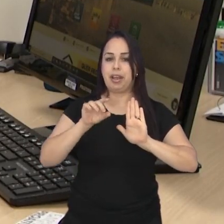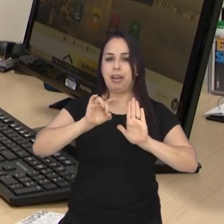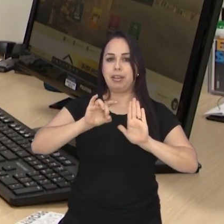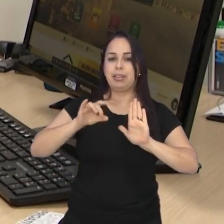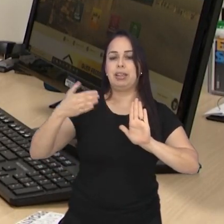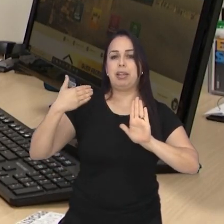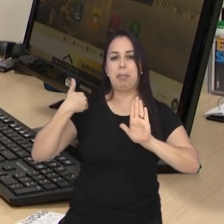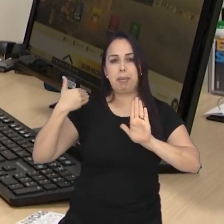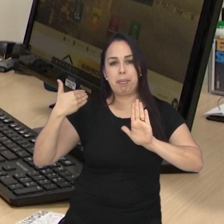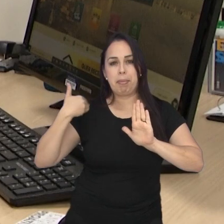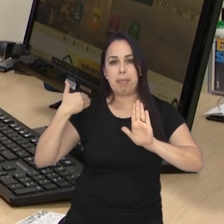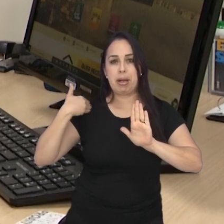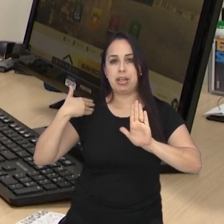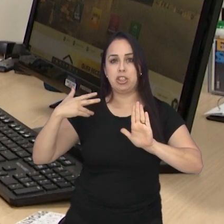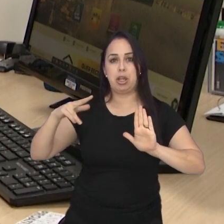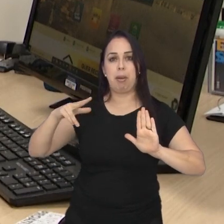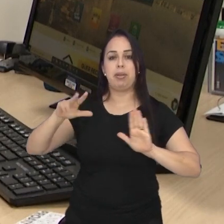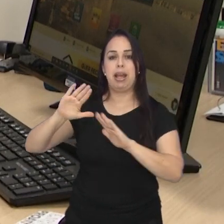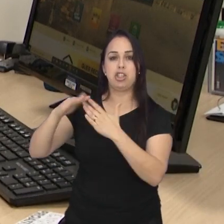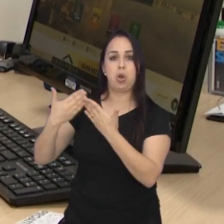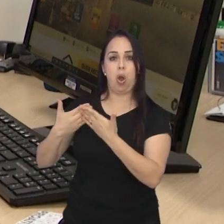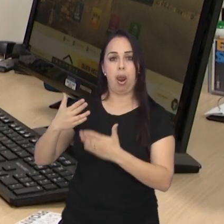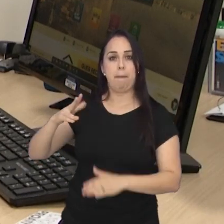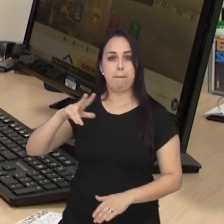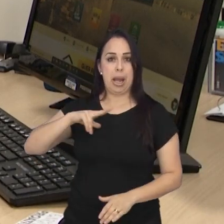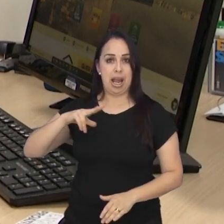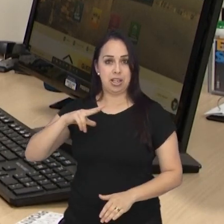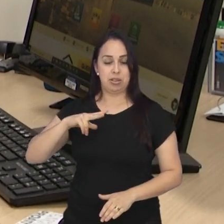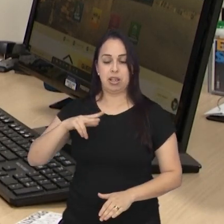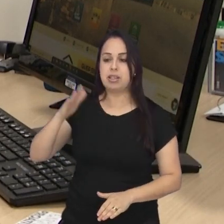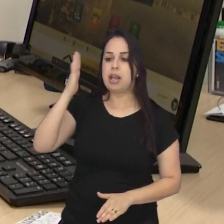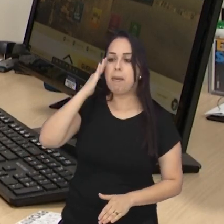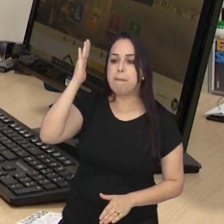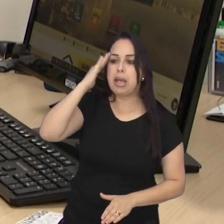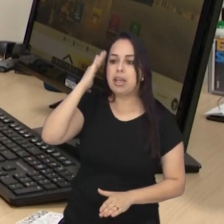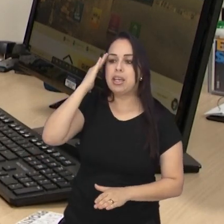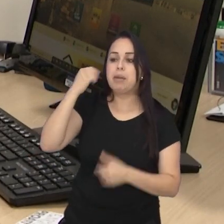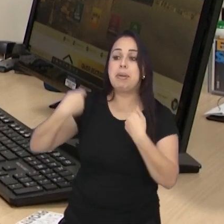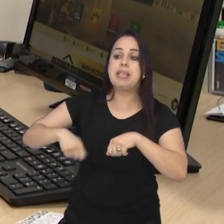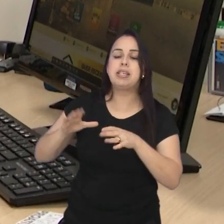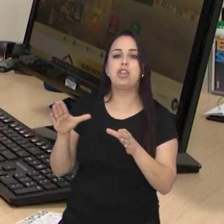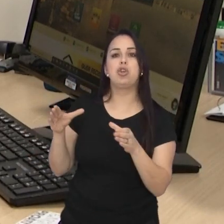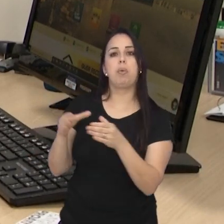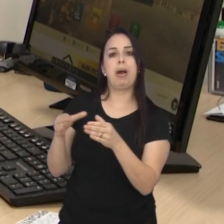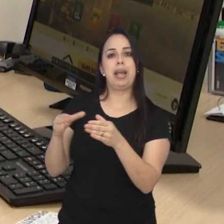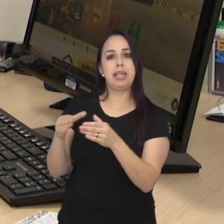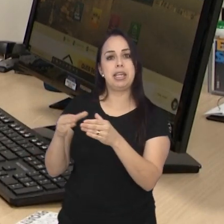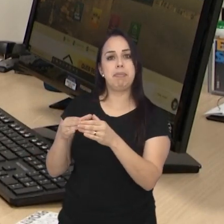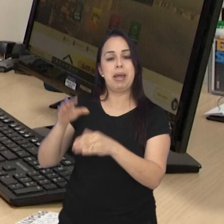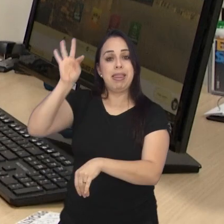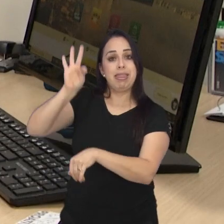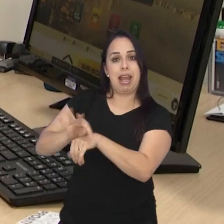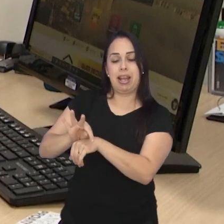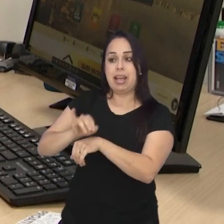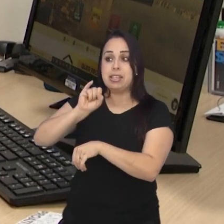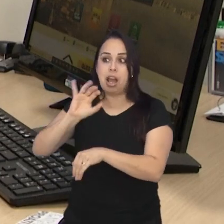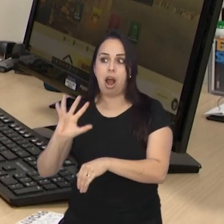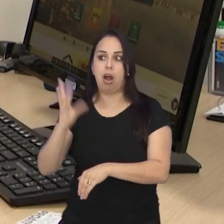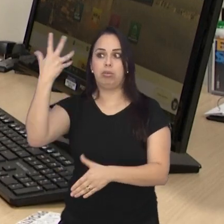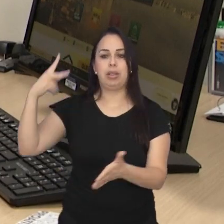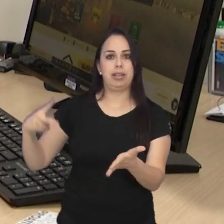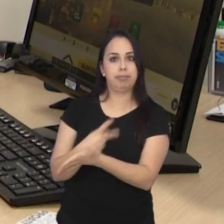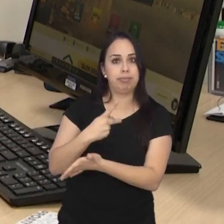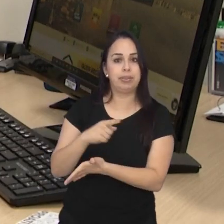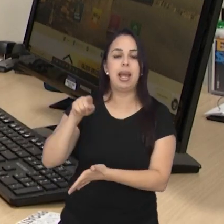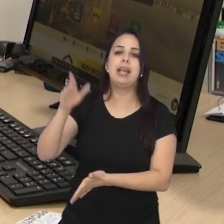responsabilidades às unidades privadas de ensino com relação a ter uma equipe técnica de brigada para qualquer situação de